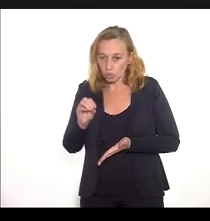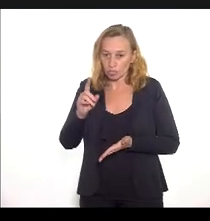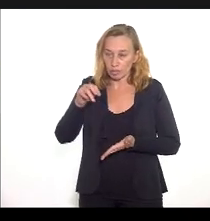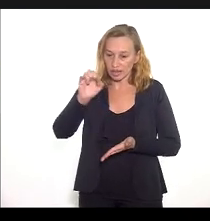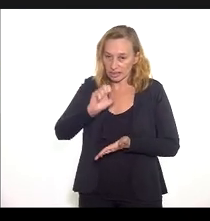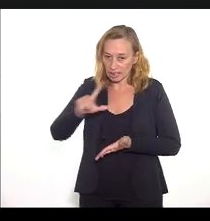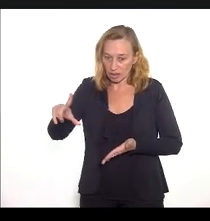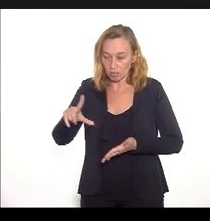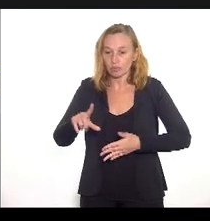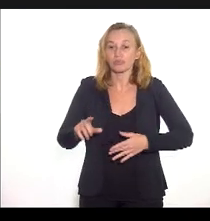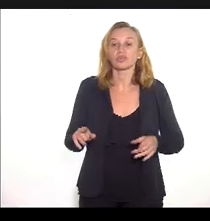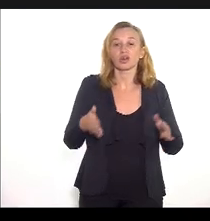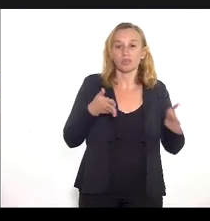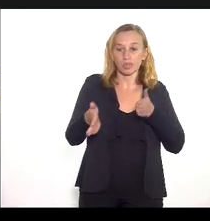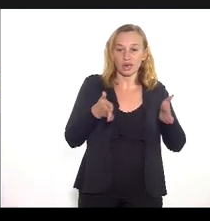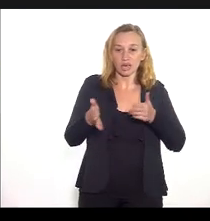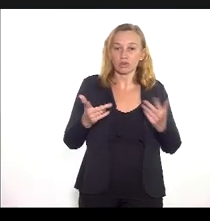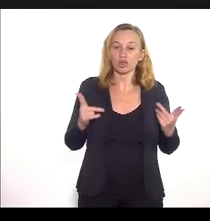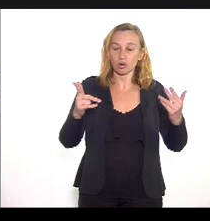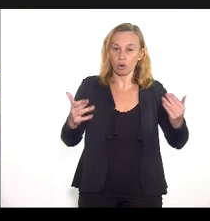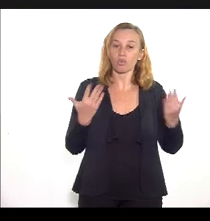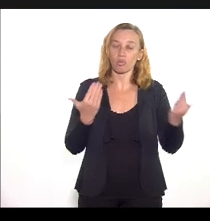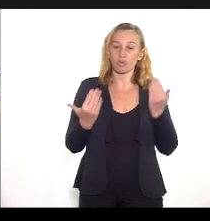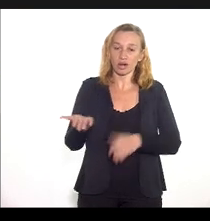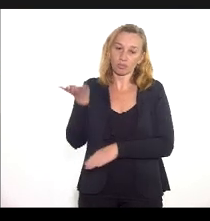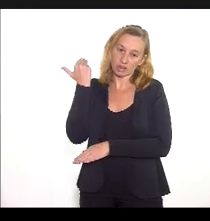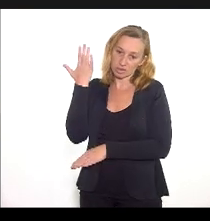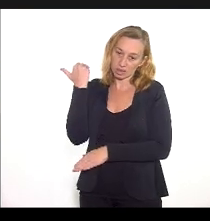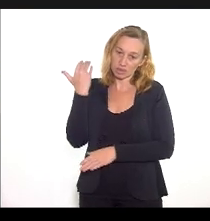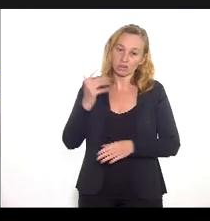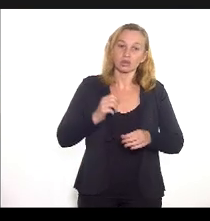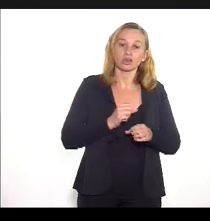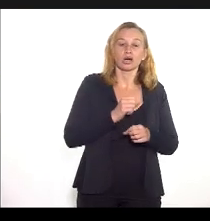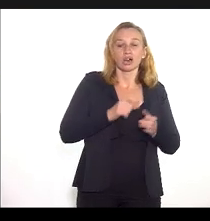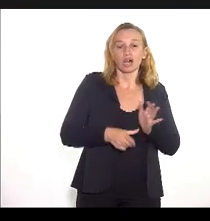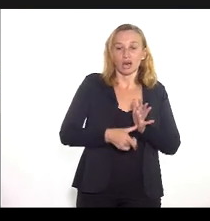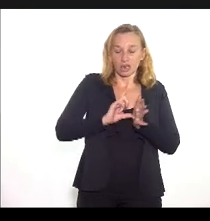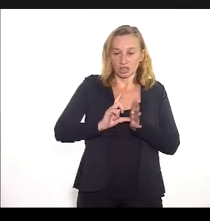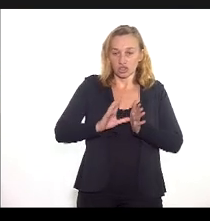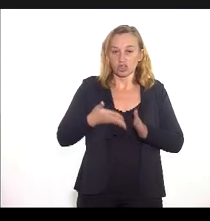comparados ao mesmo período do ano anterior, antes de eclodir a pandemia de COVID.